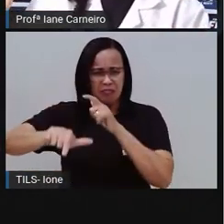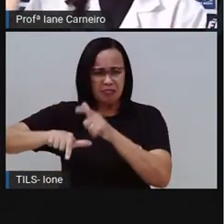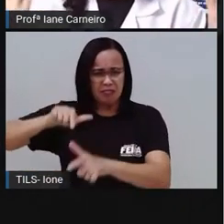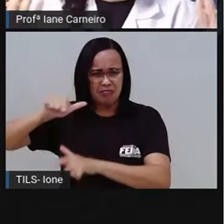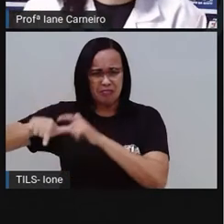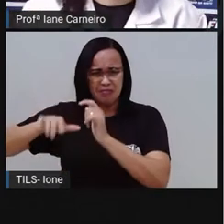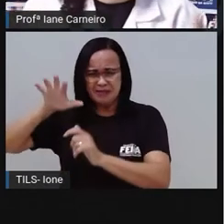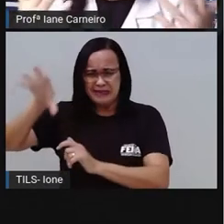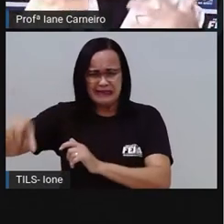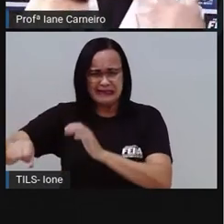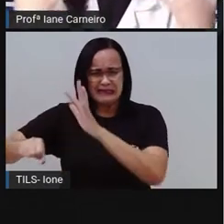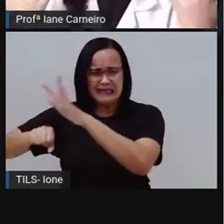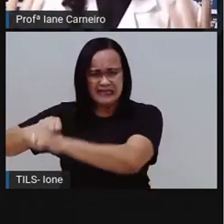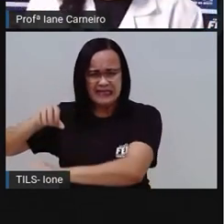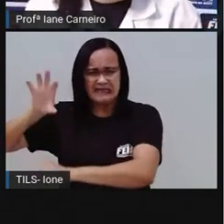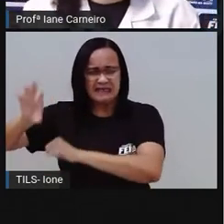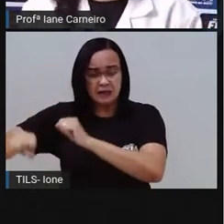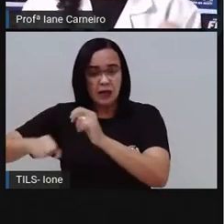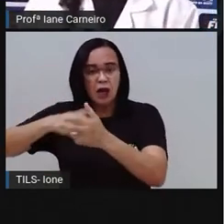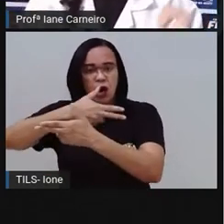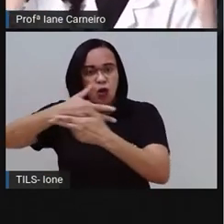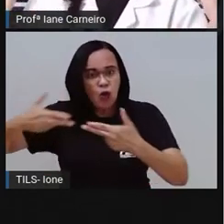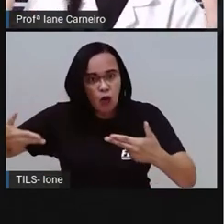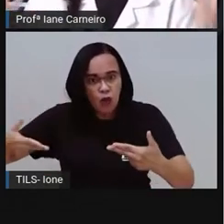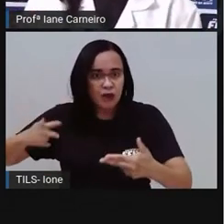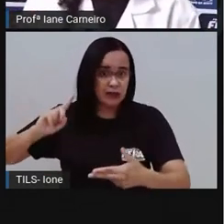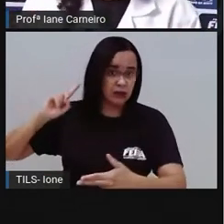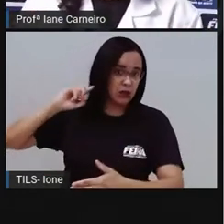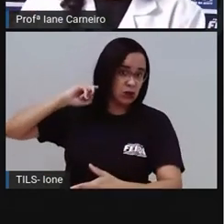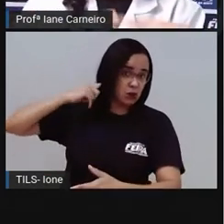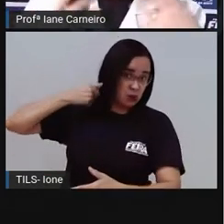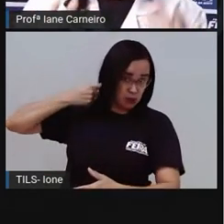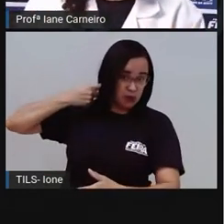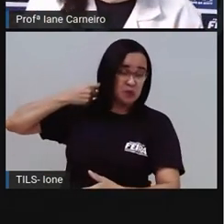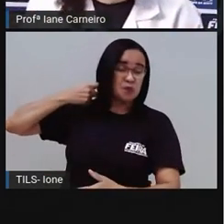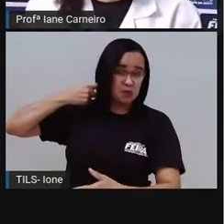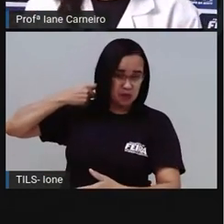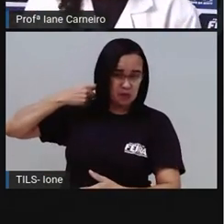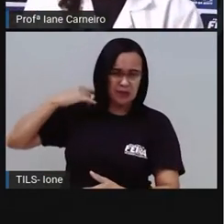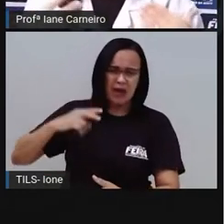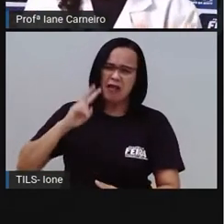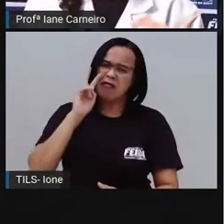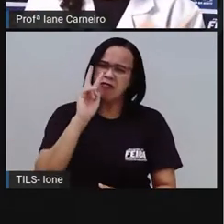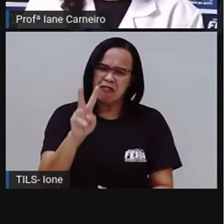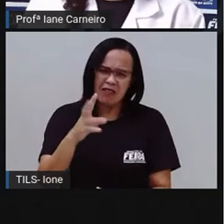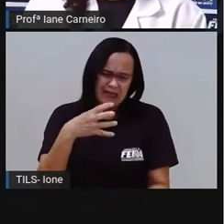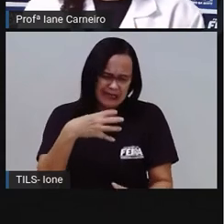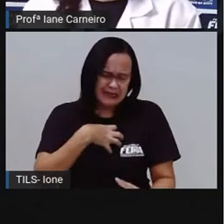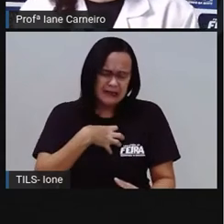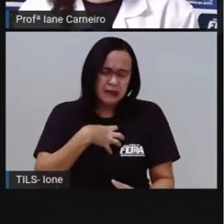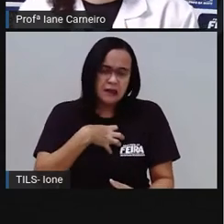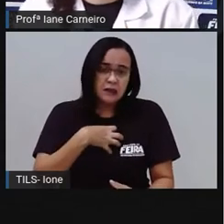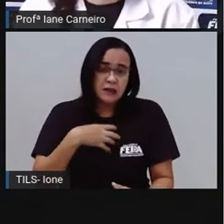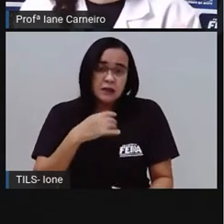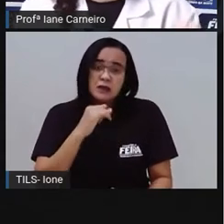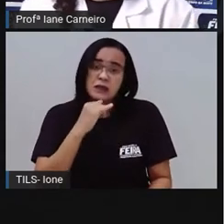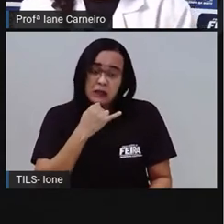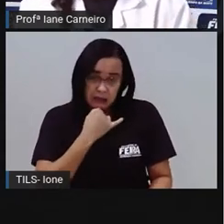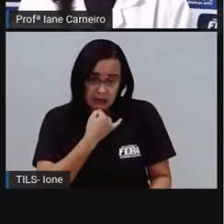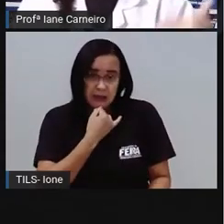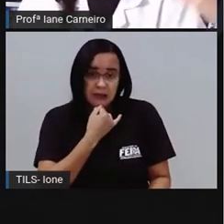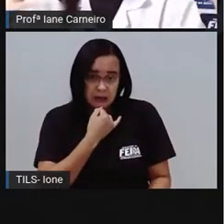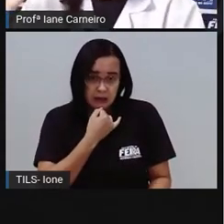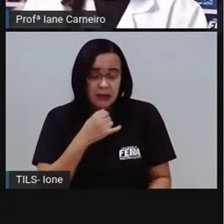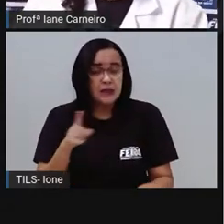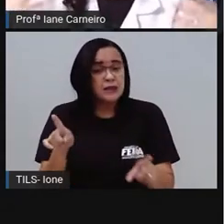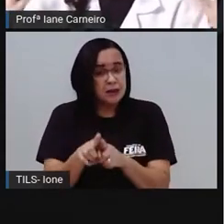podiam ir até lá para catar comida, né? Então, é uma situação muito triste e que prejudica muito, não só as pessoas que estão aqui,